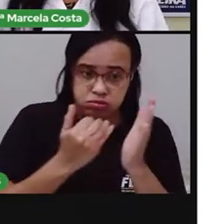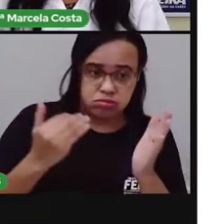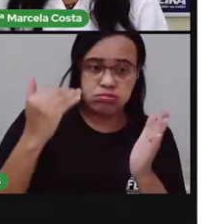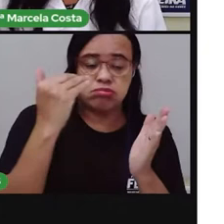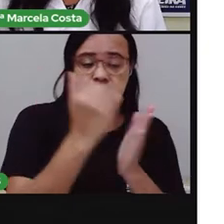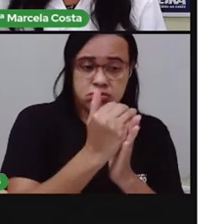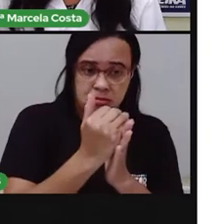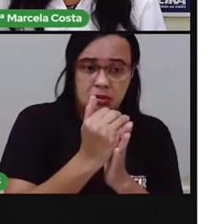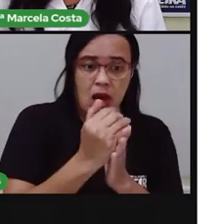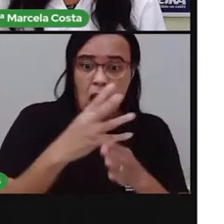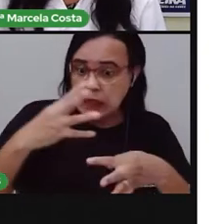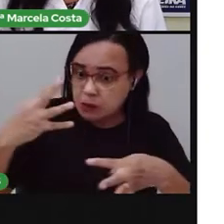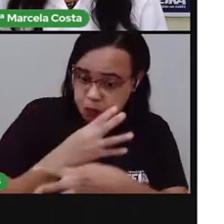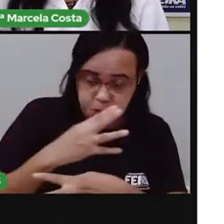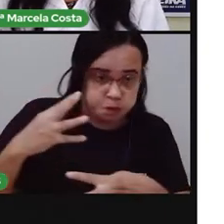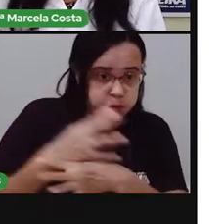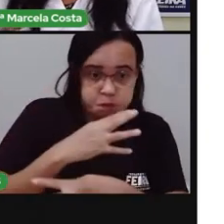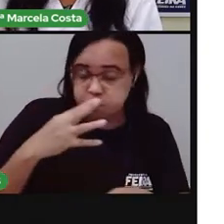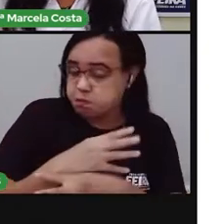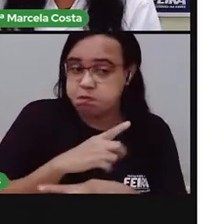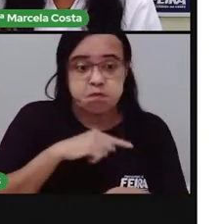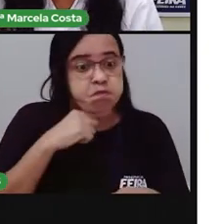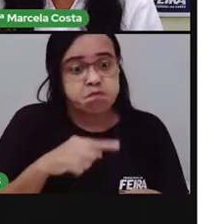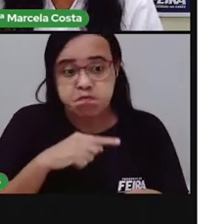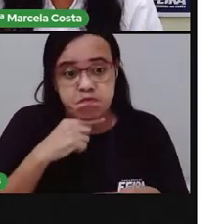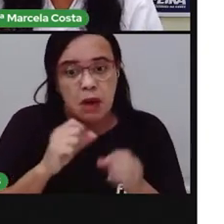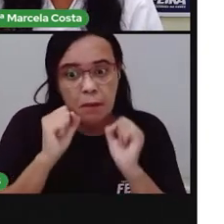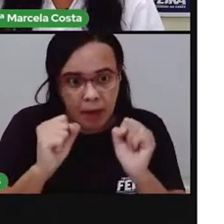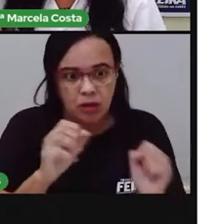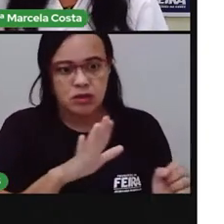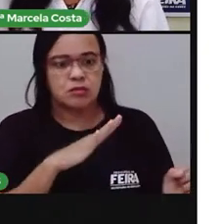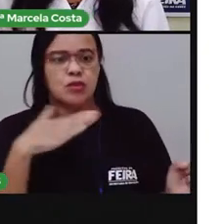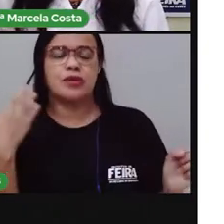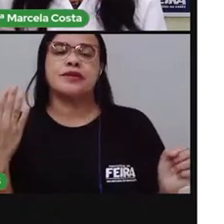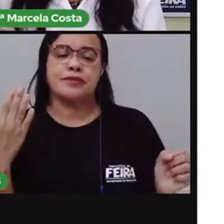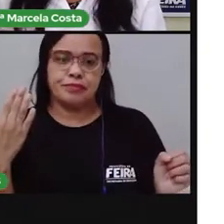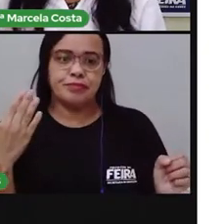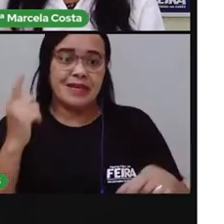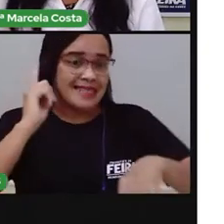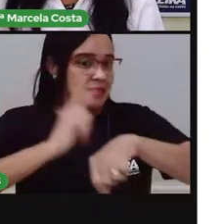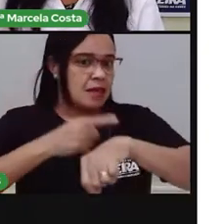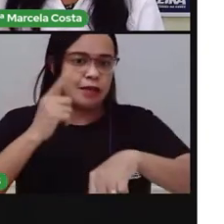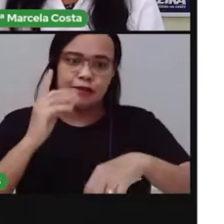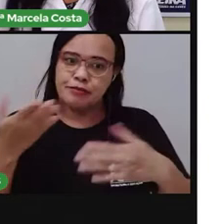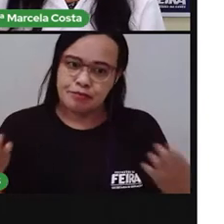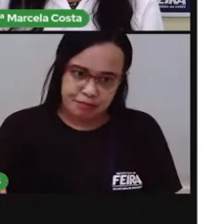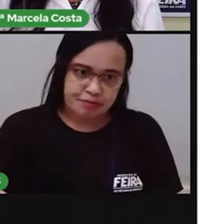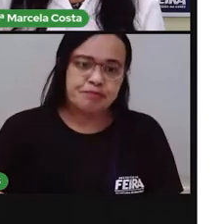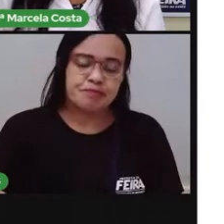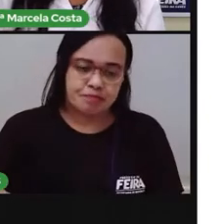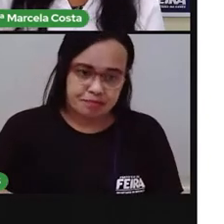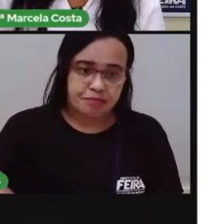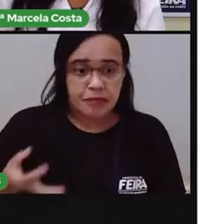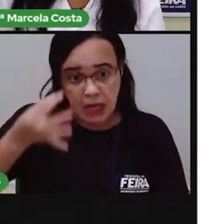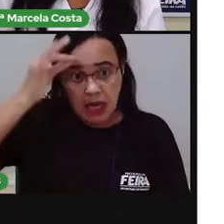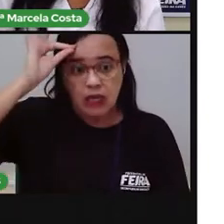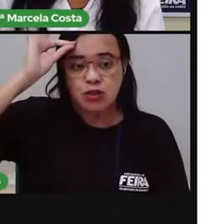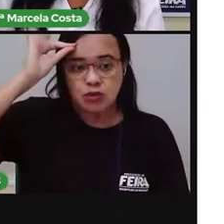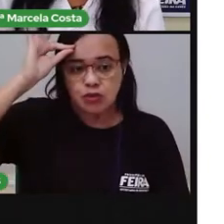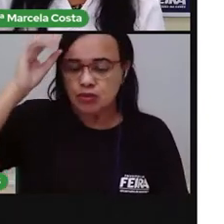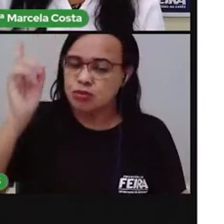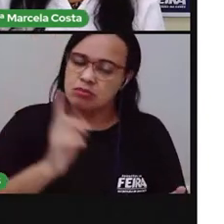pode não suportar e vir até morrer. Então, um adulto, ele pode tomar